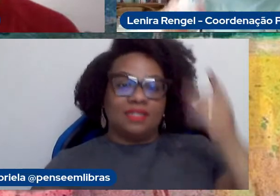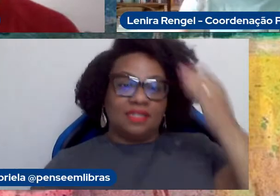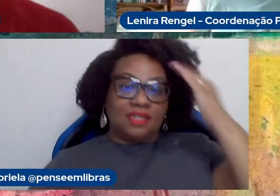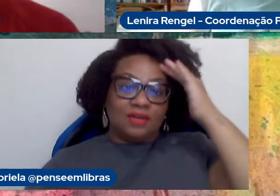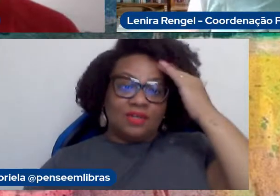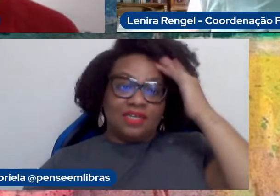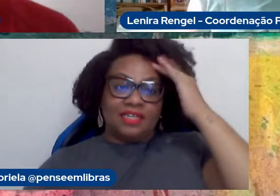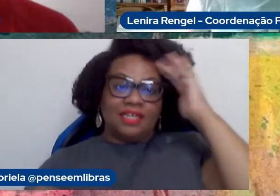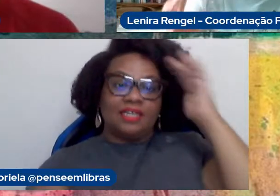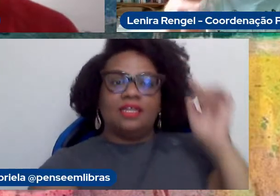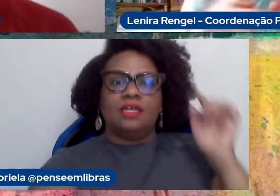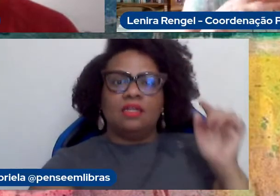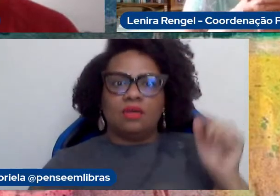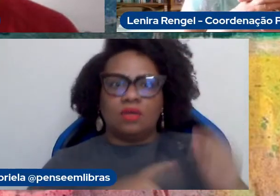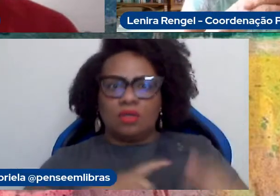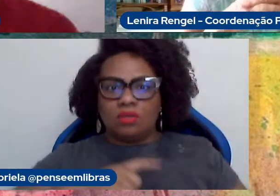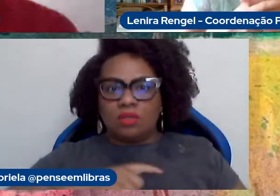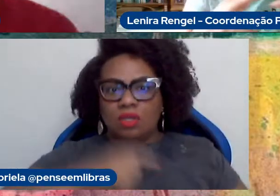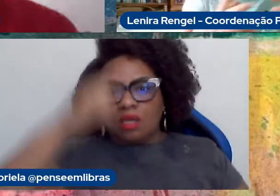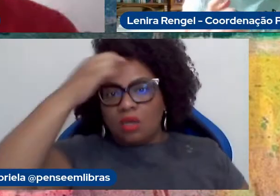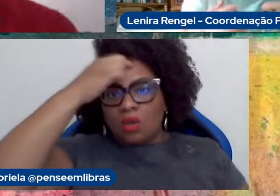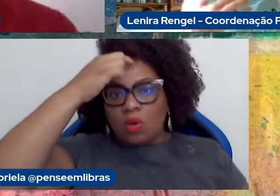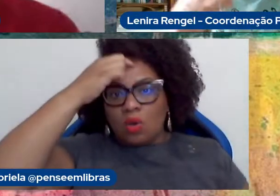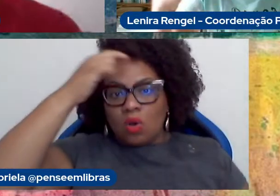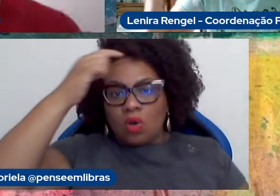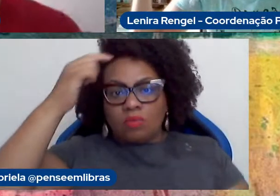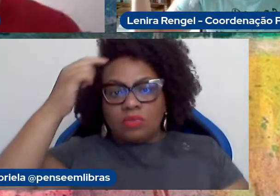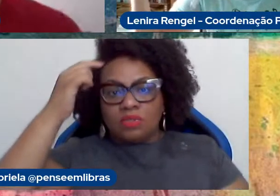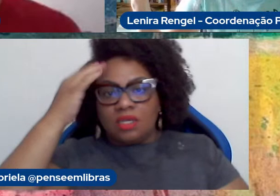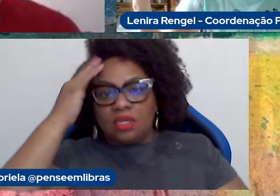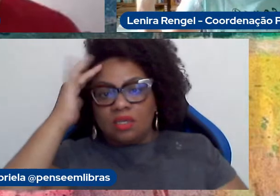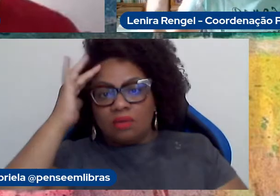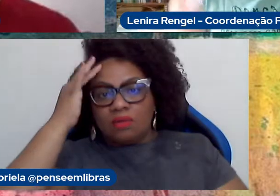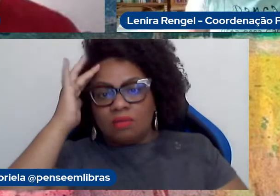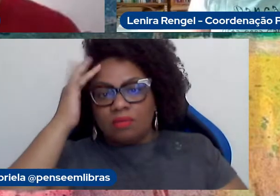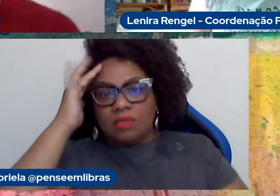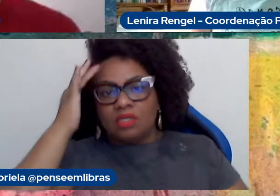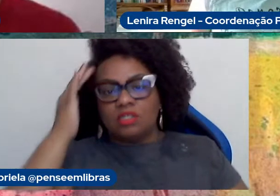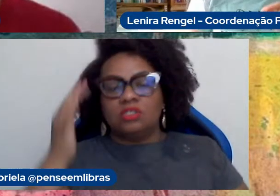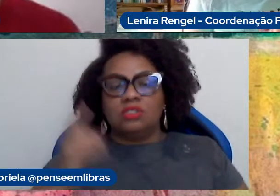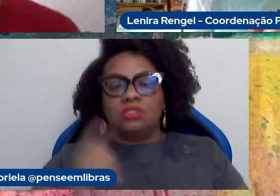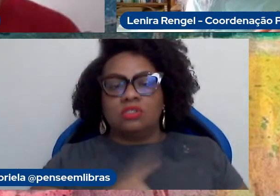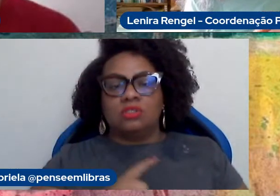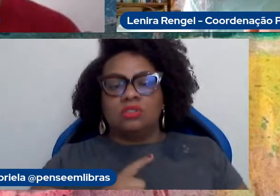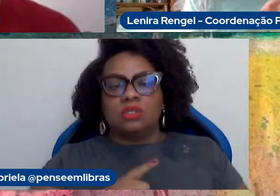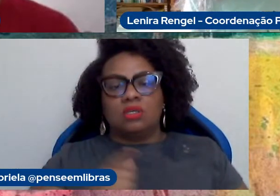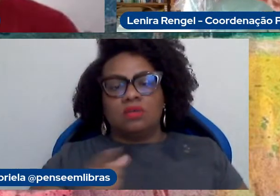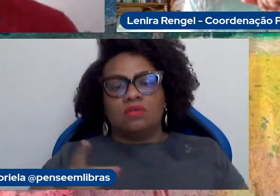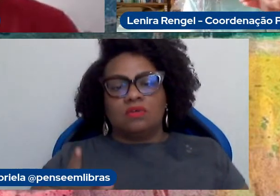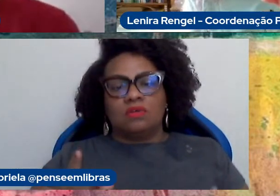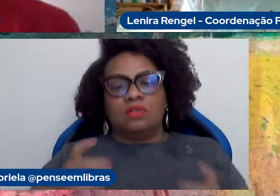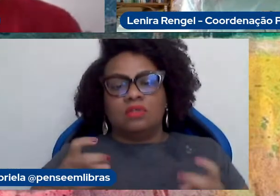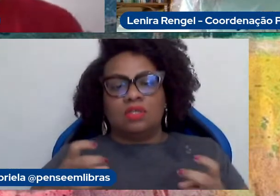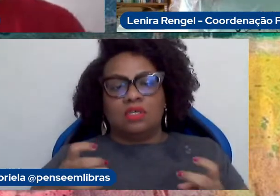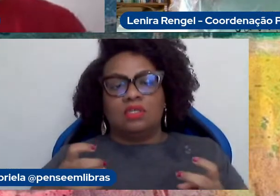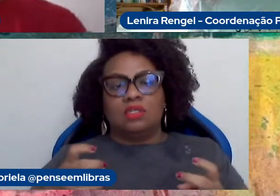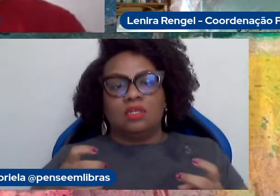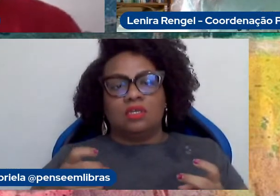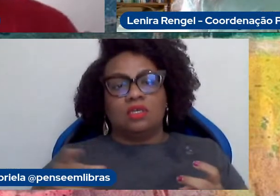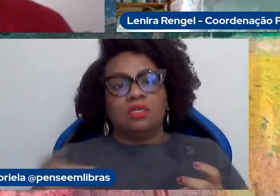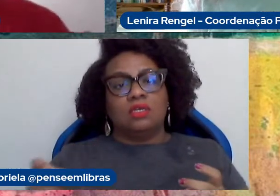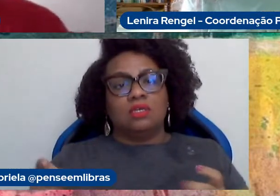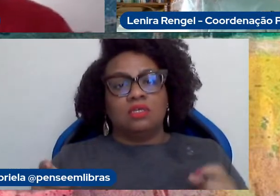uma mente e tem um corpo, é junto, é a mesma coisa, a mente não está vagando, isso é uma questão que é muito